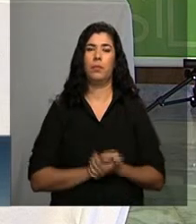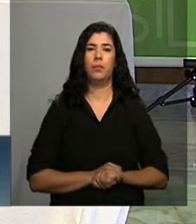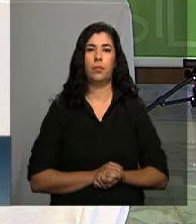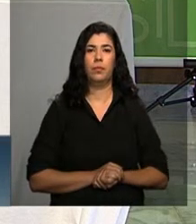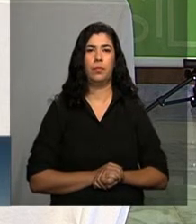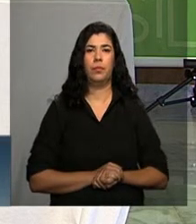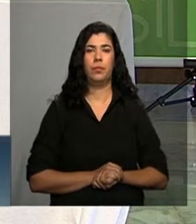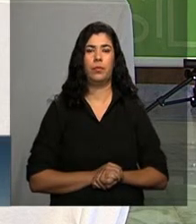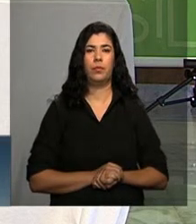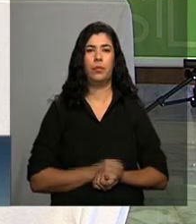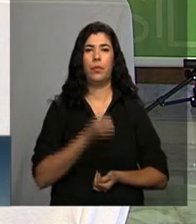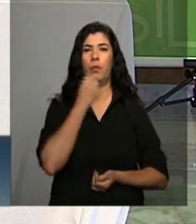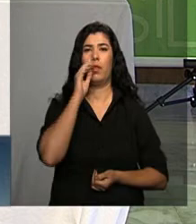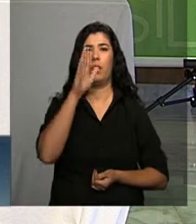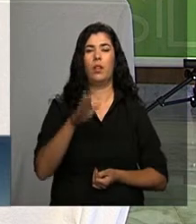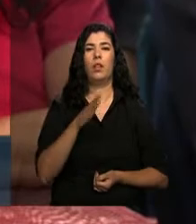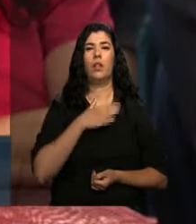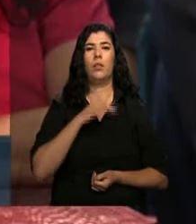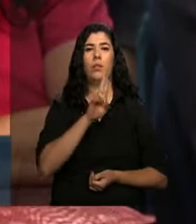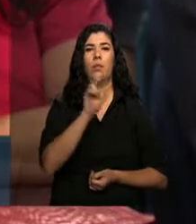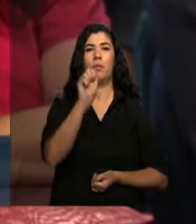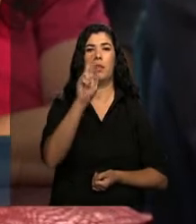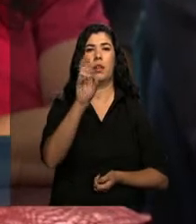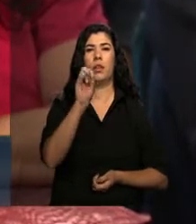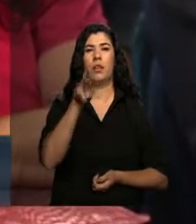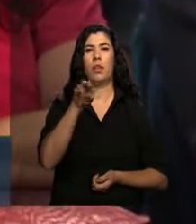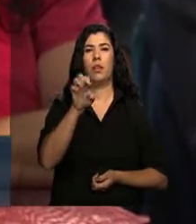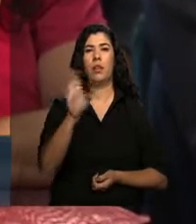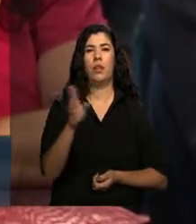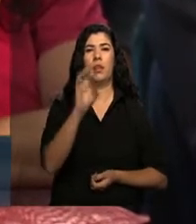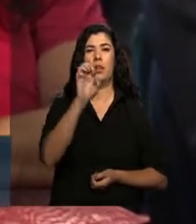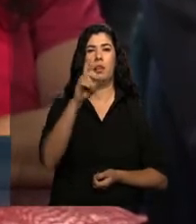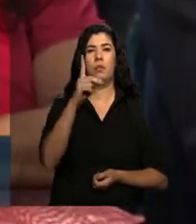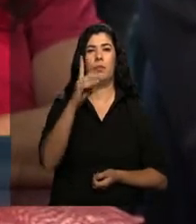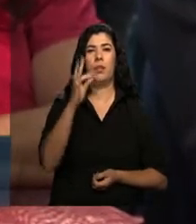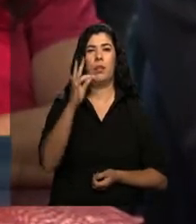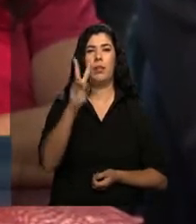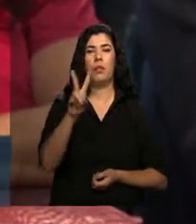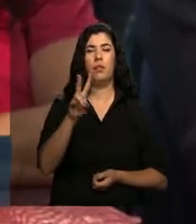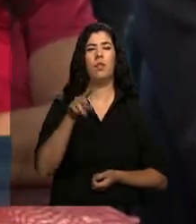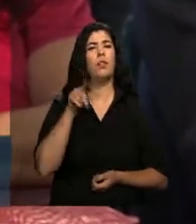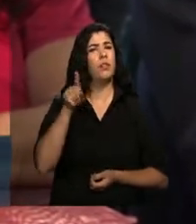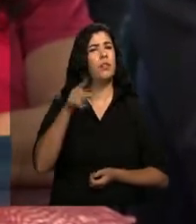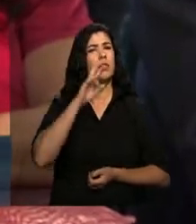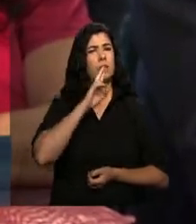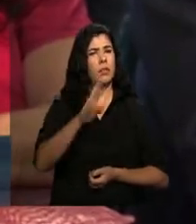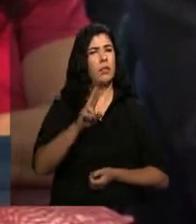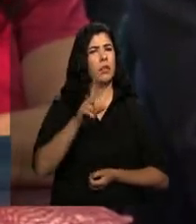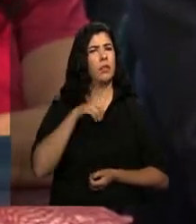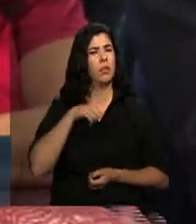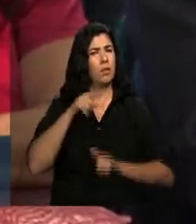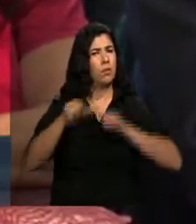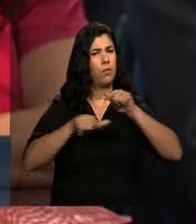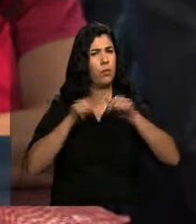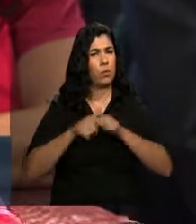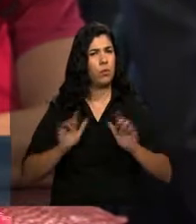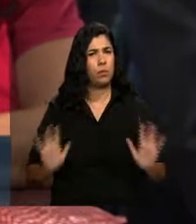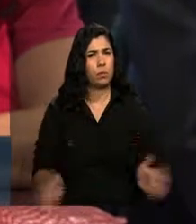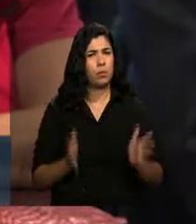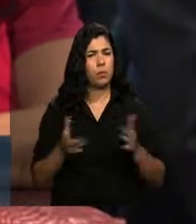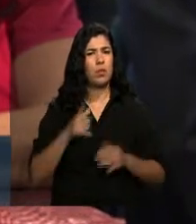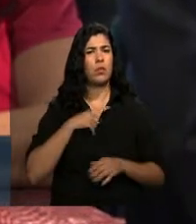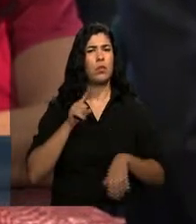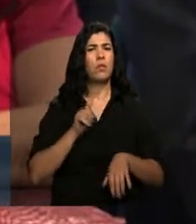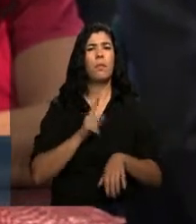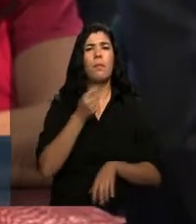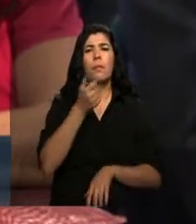Ministro, boa tarde. Ariane, DPTV. O senhor disse que essa é uma tarefa difícil, estimulante. Teve pouco tempo, então,